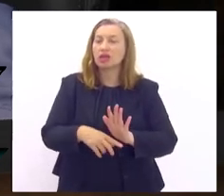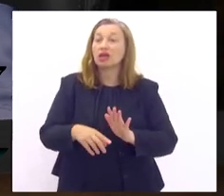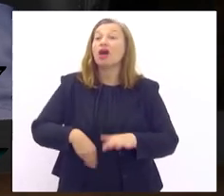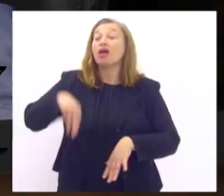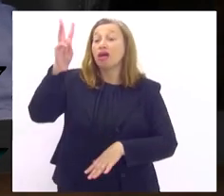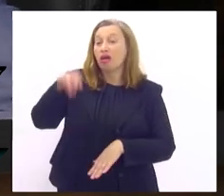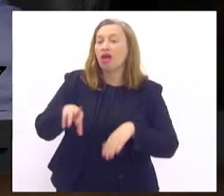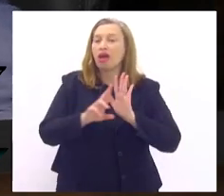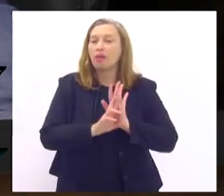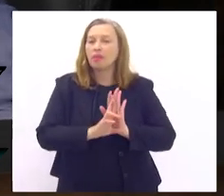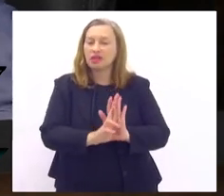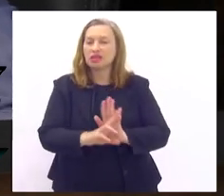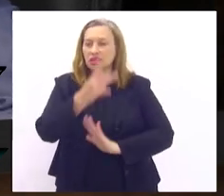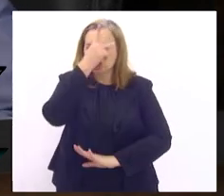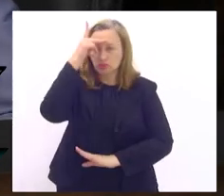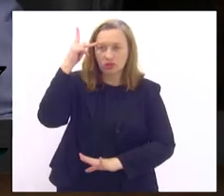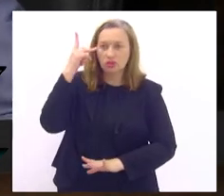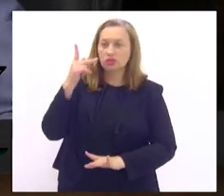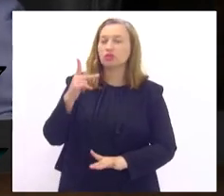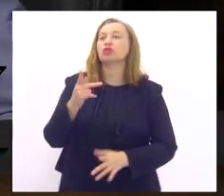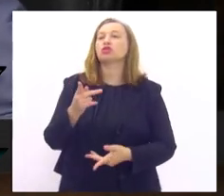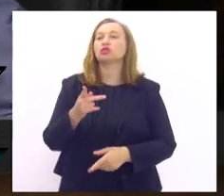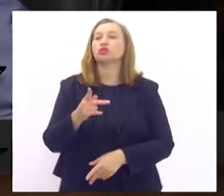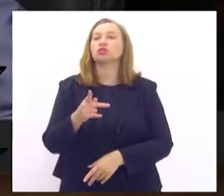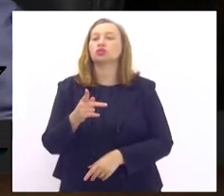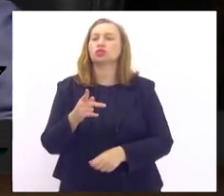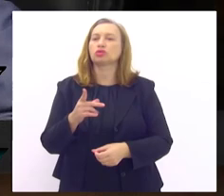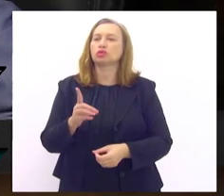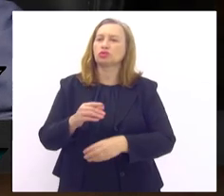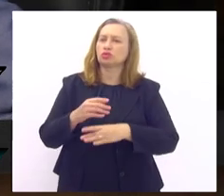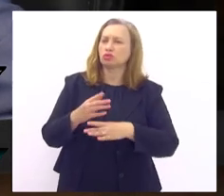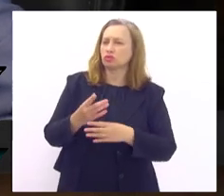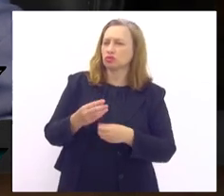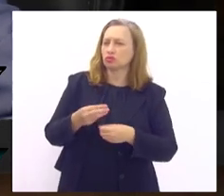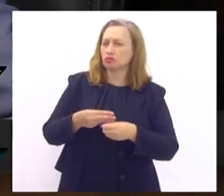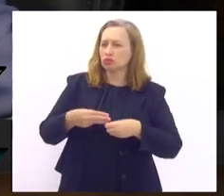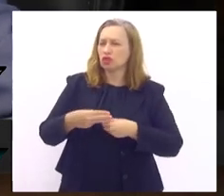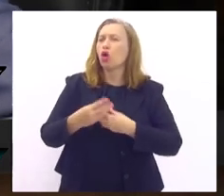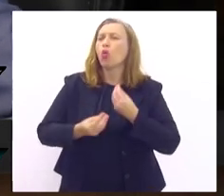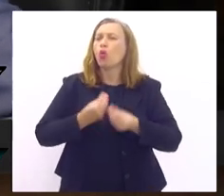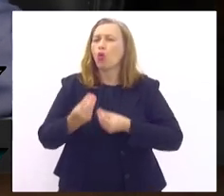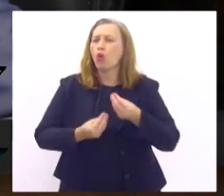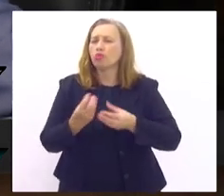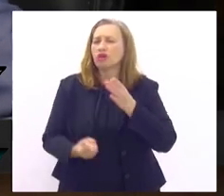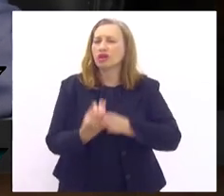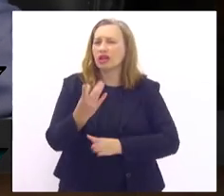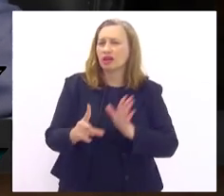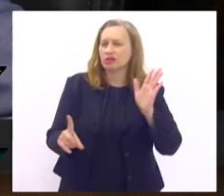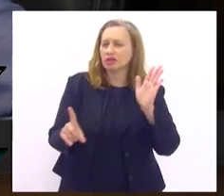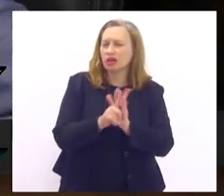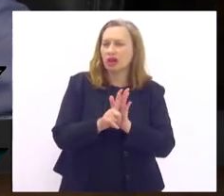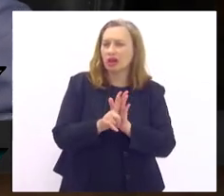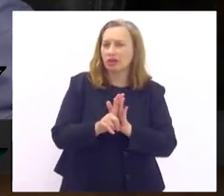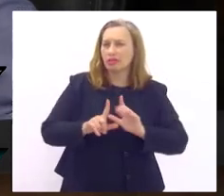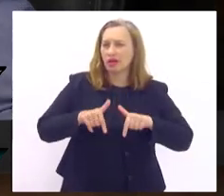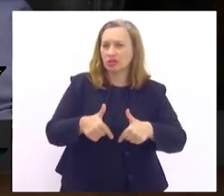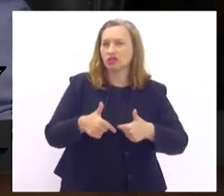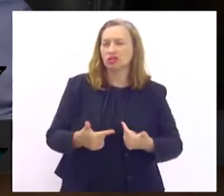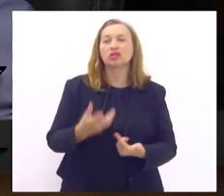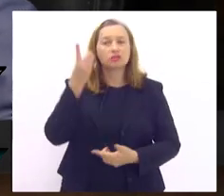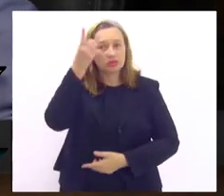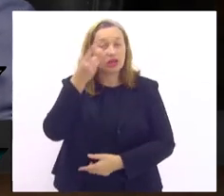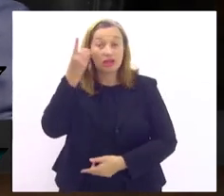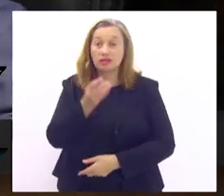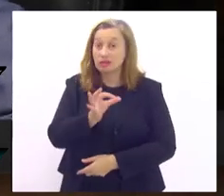com diabetes deste município como é que nós vamos fazer essa lei funcionar deputado pode ter